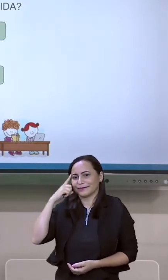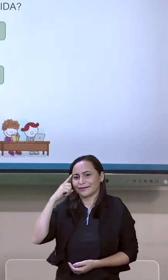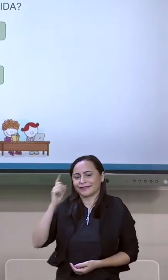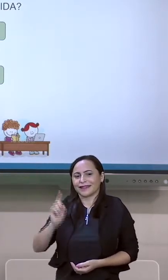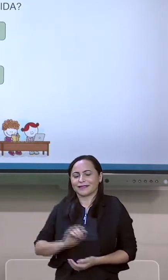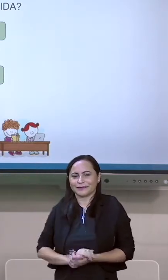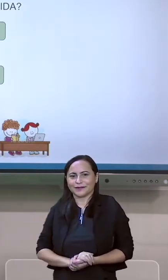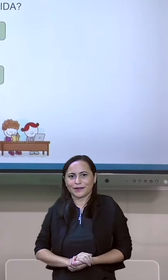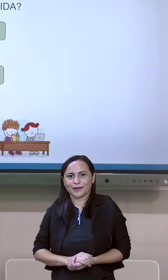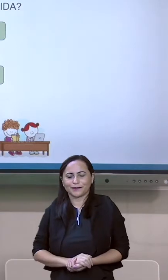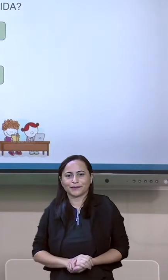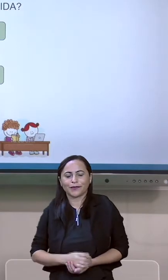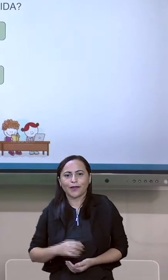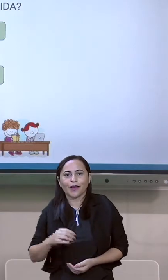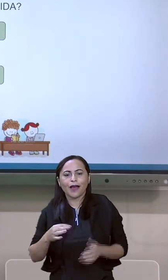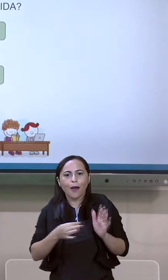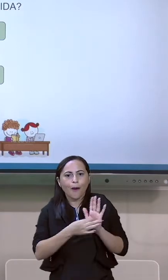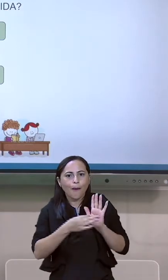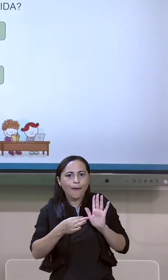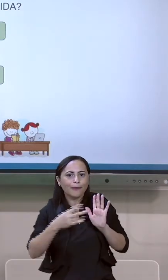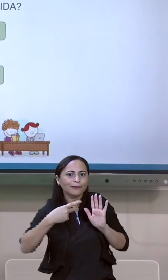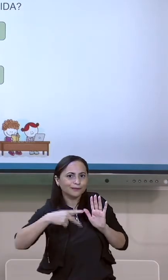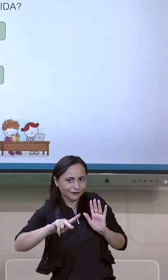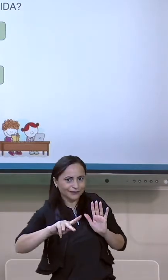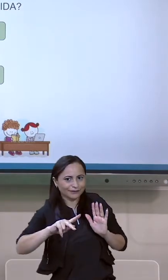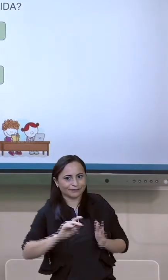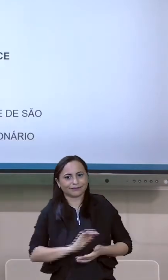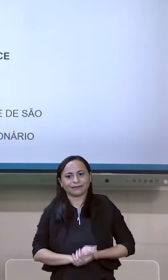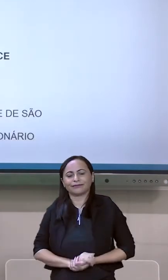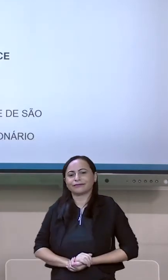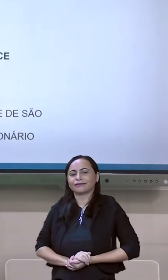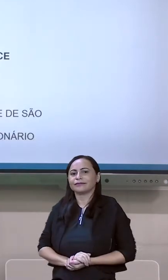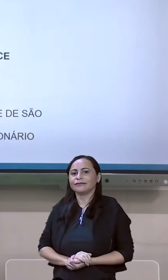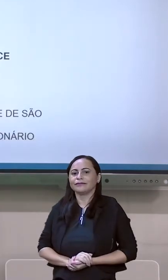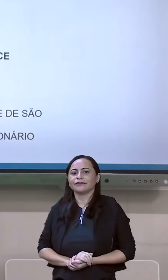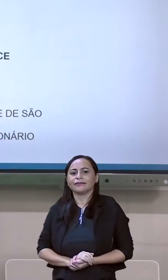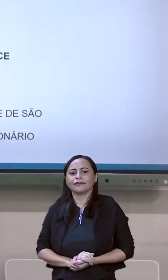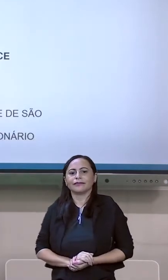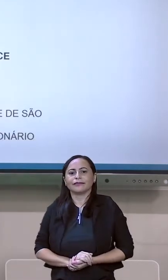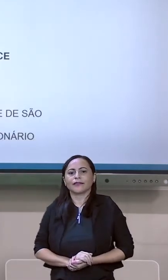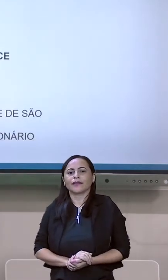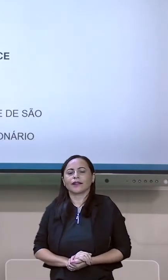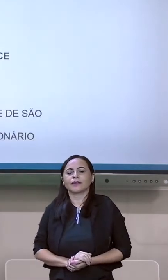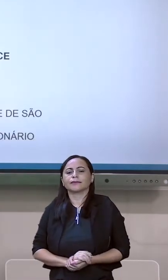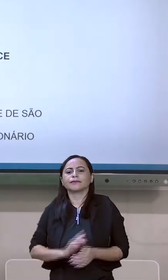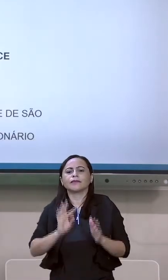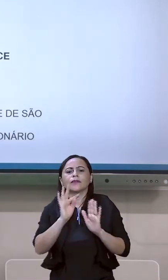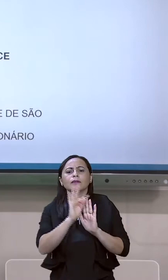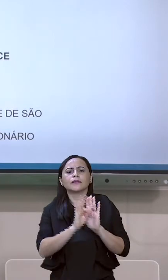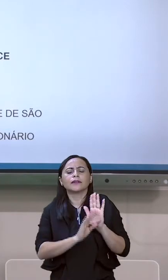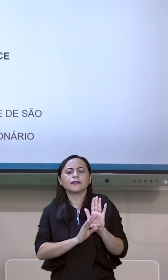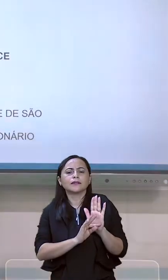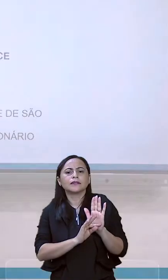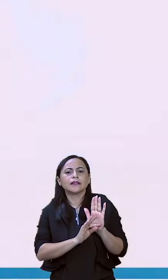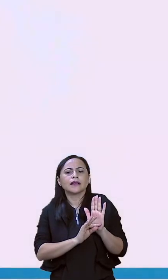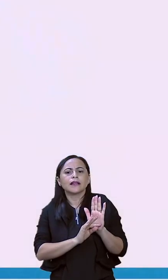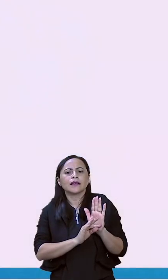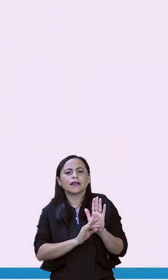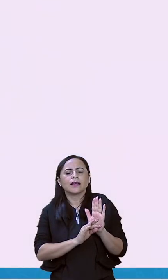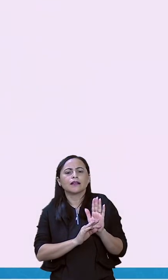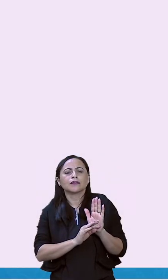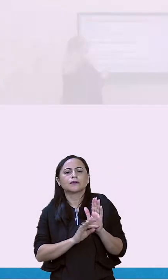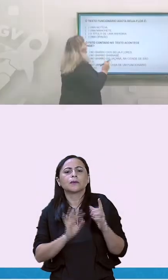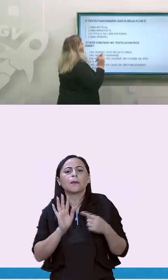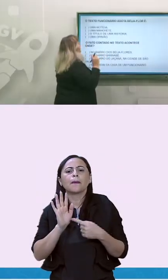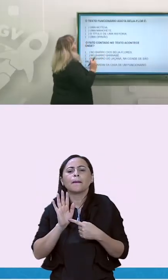a sua hora de dar a sua opinião sobre essa notícia. Vamos continuando? O texto funcionário